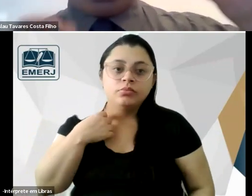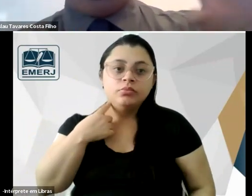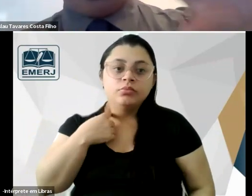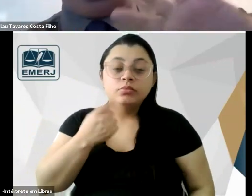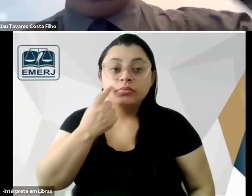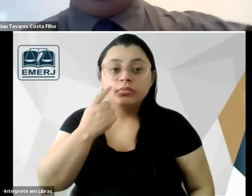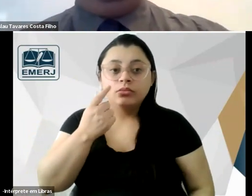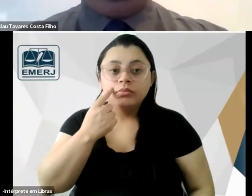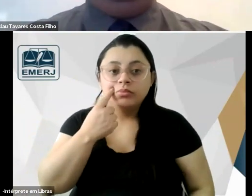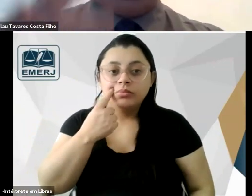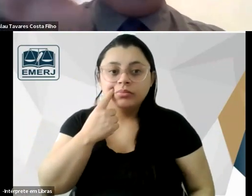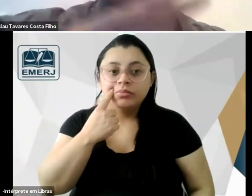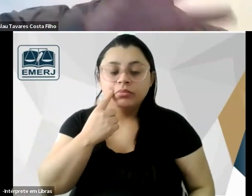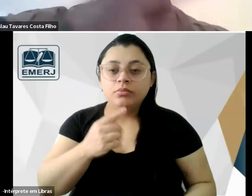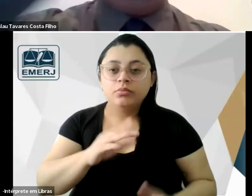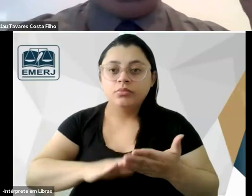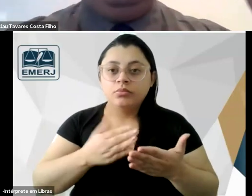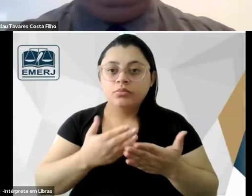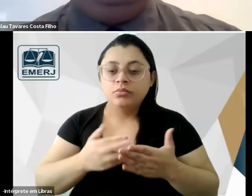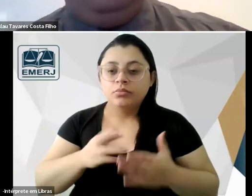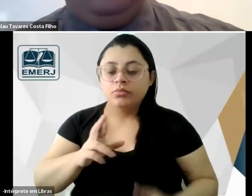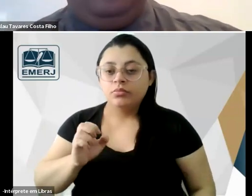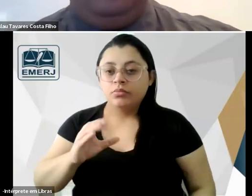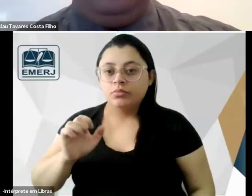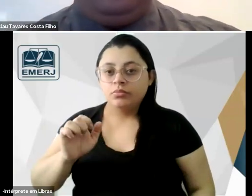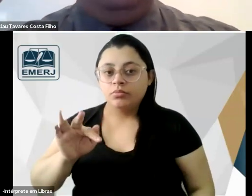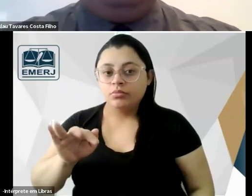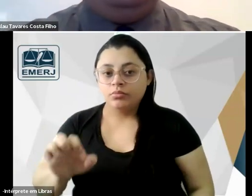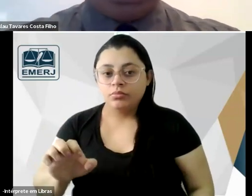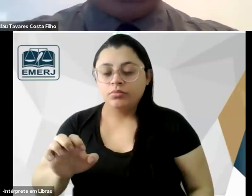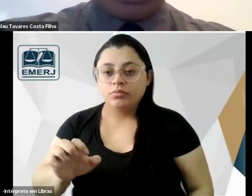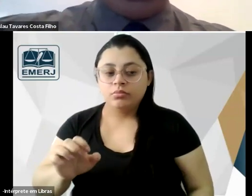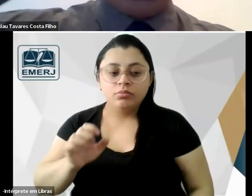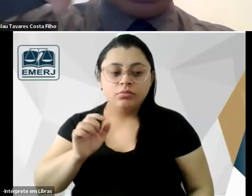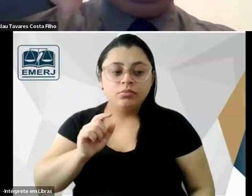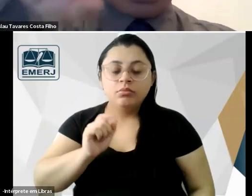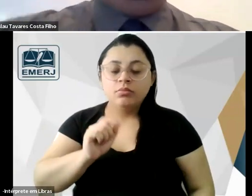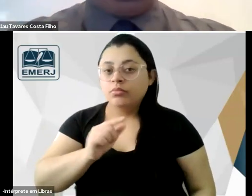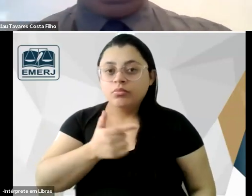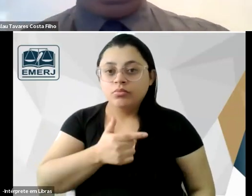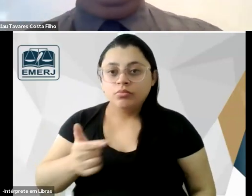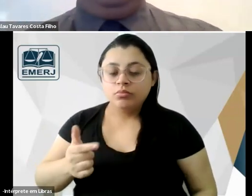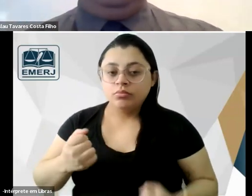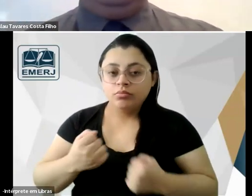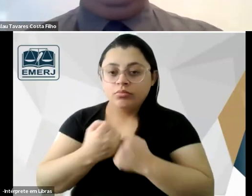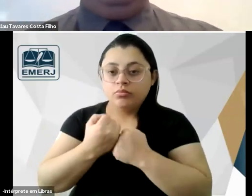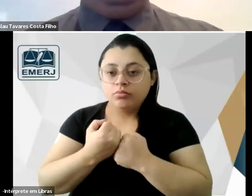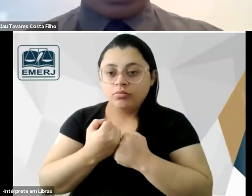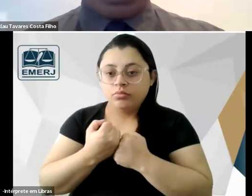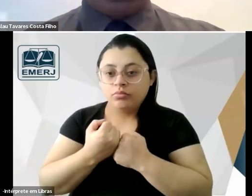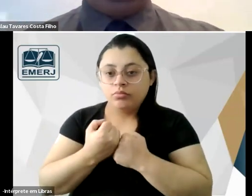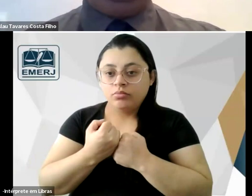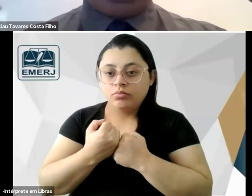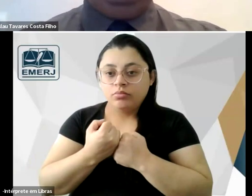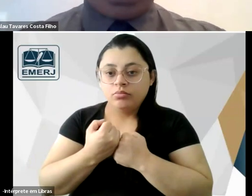republicano e abolicionista é da escola do Recife quem não é quem não defende essas teses é opositor da escola do Recife